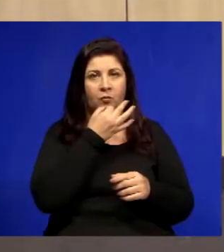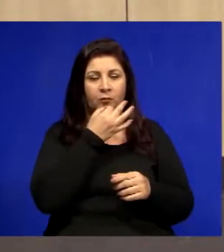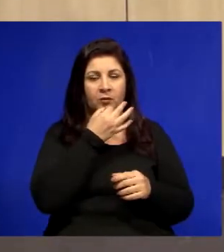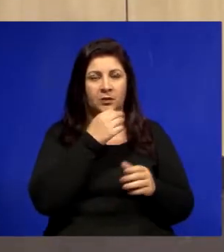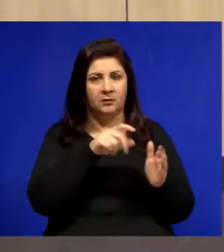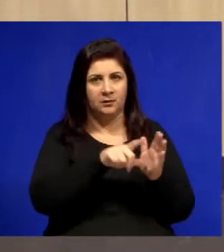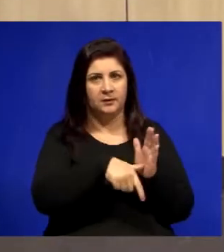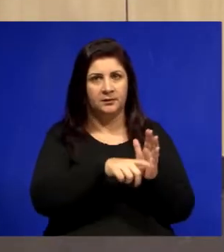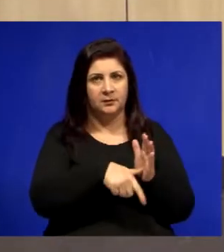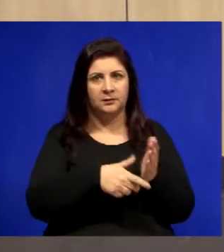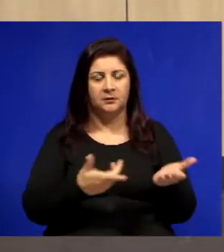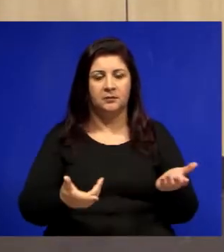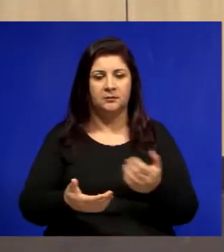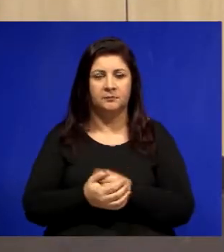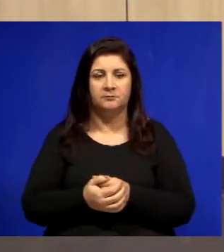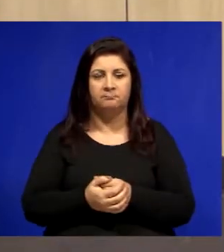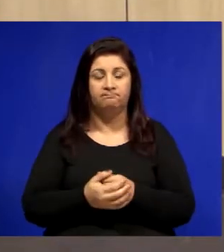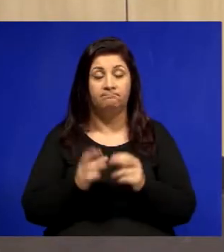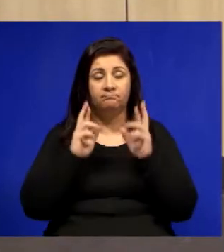respeito,